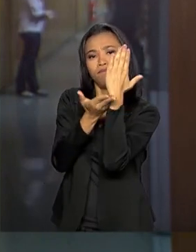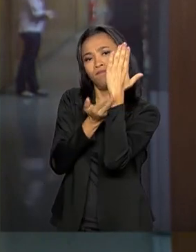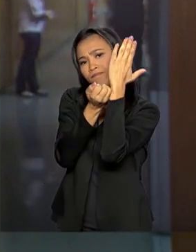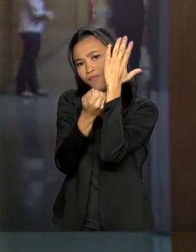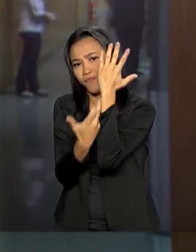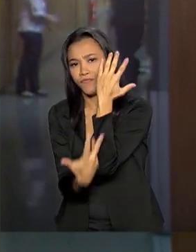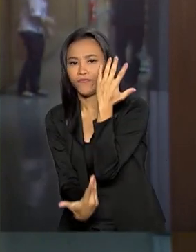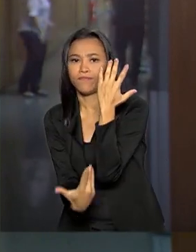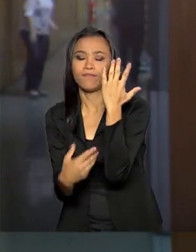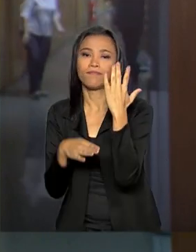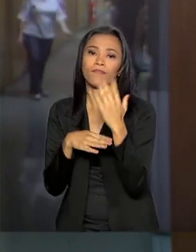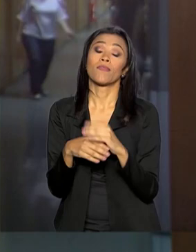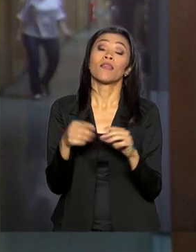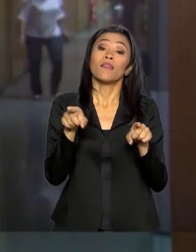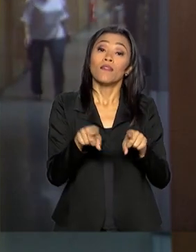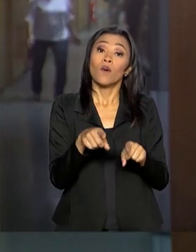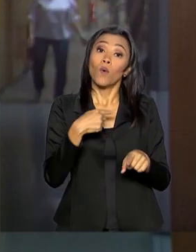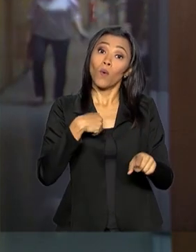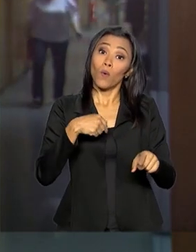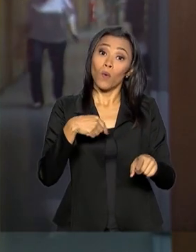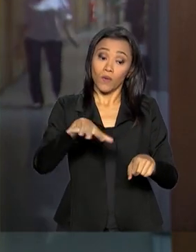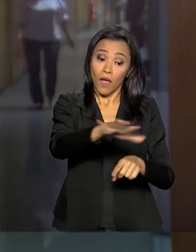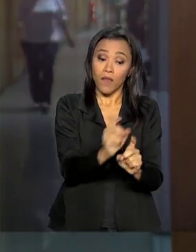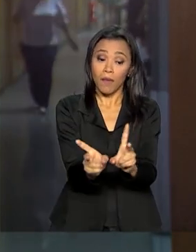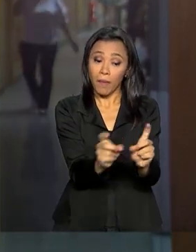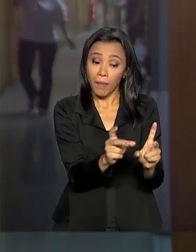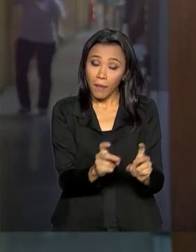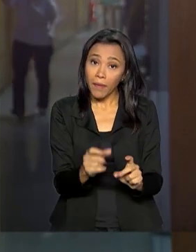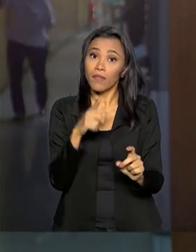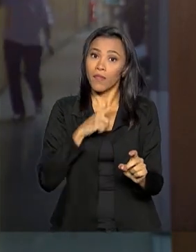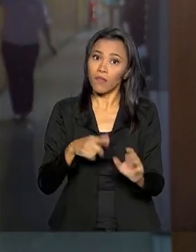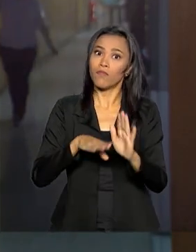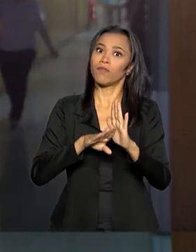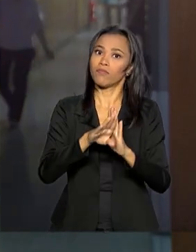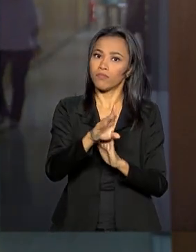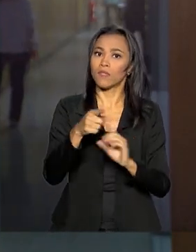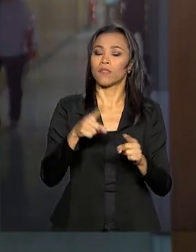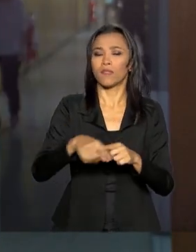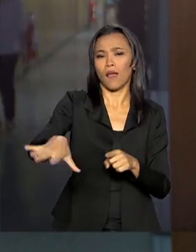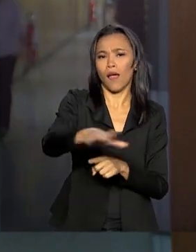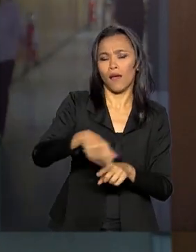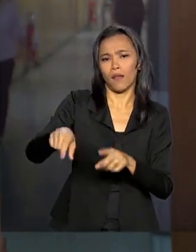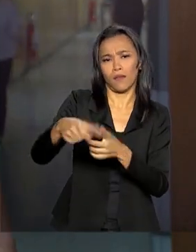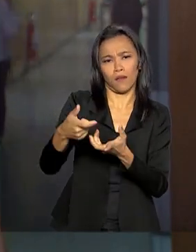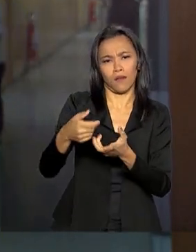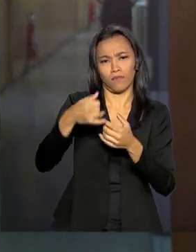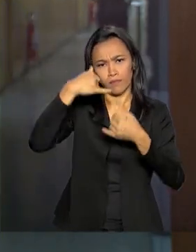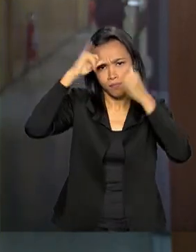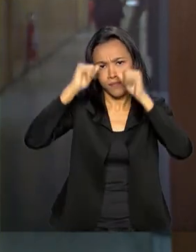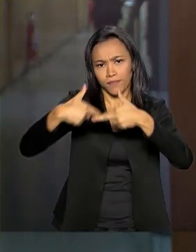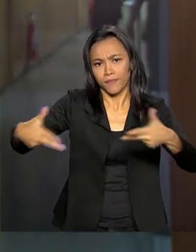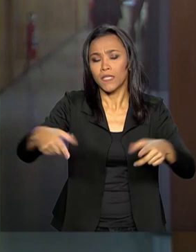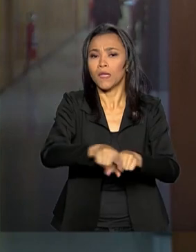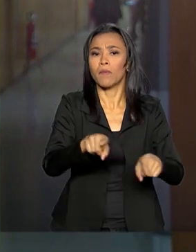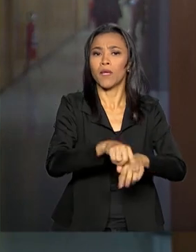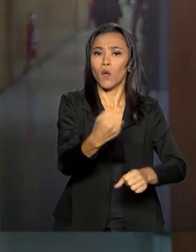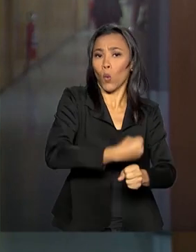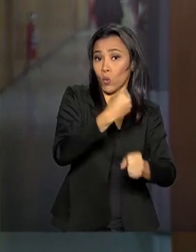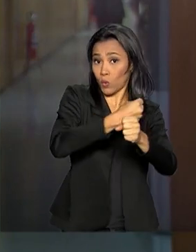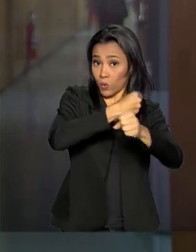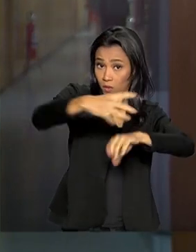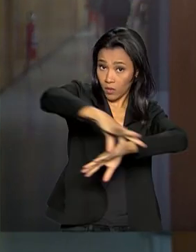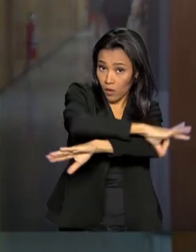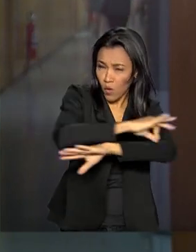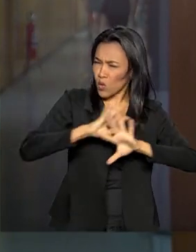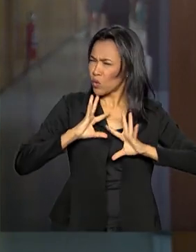comércio apresentou queda acentuada, seguido da agropecuária e da construção civil. Todas as informações sobre o